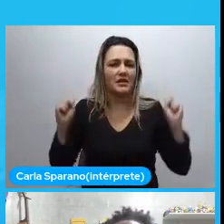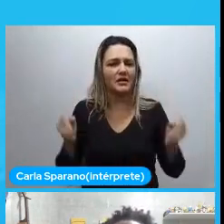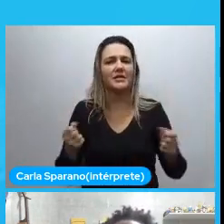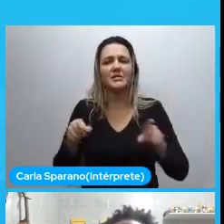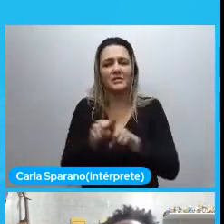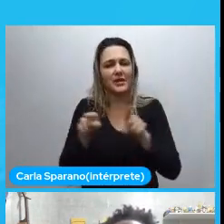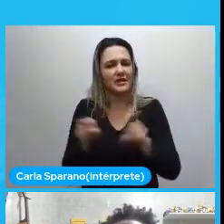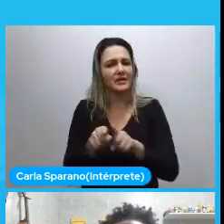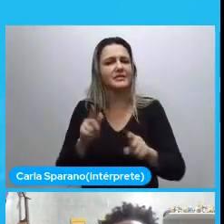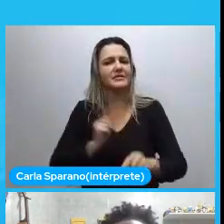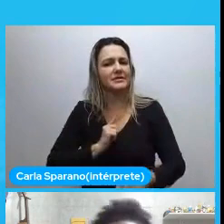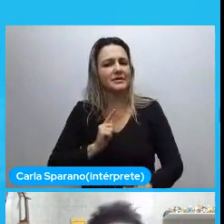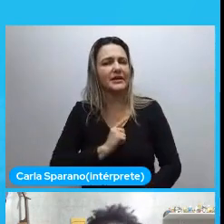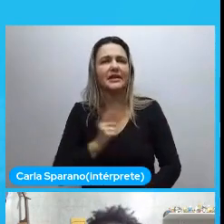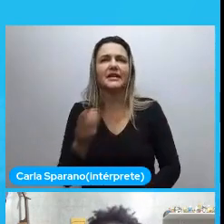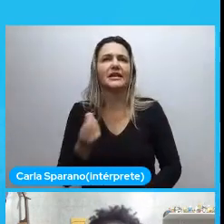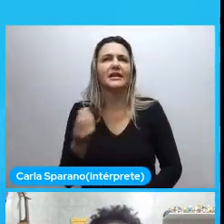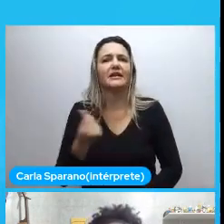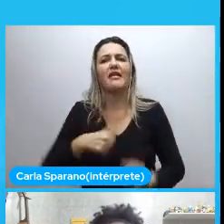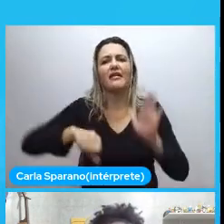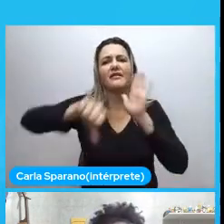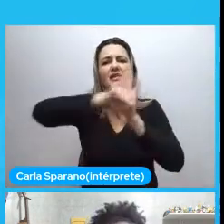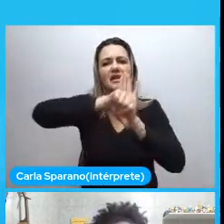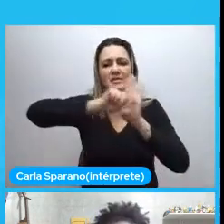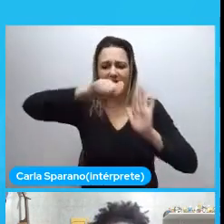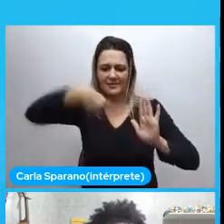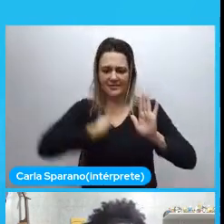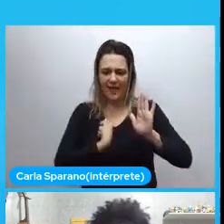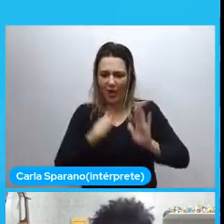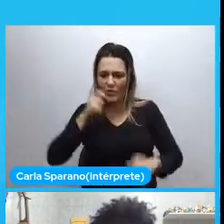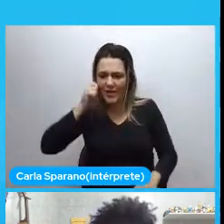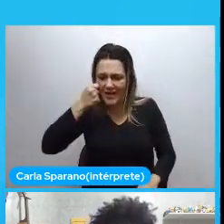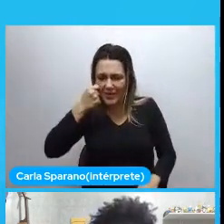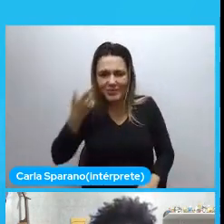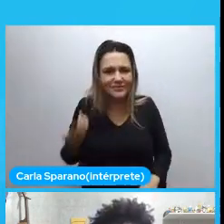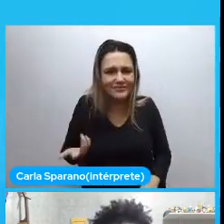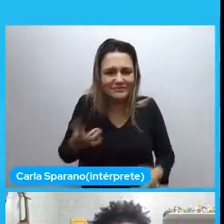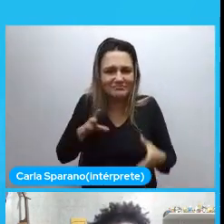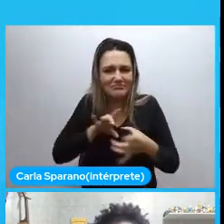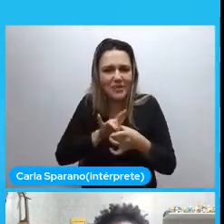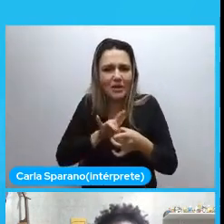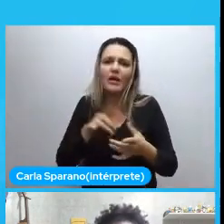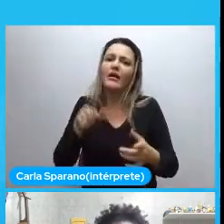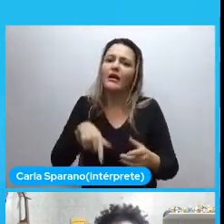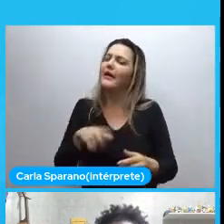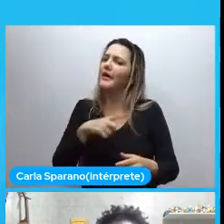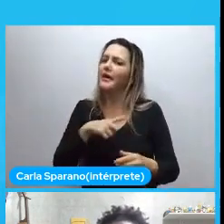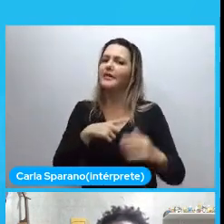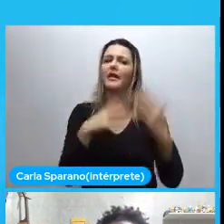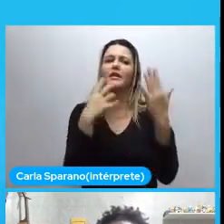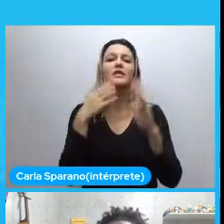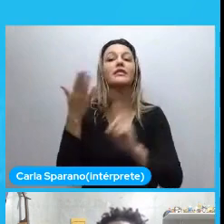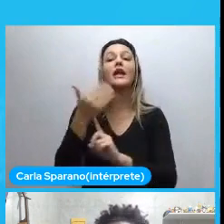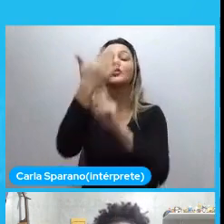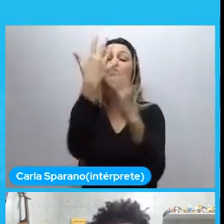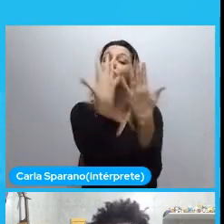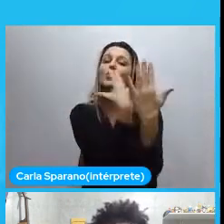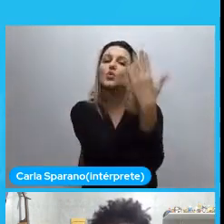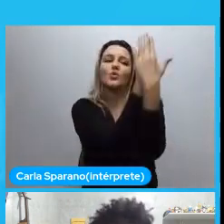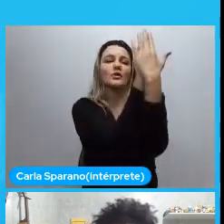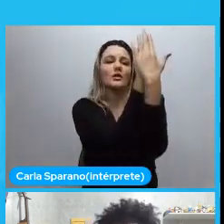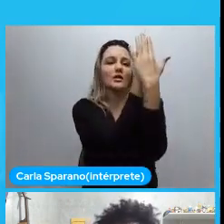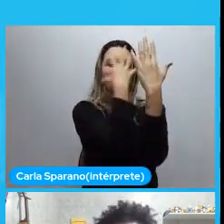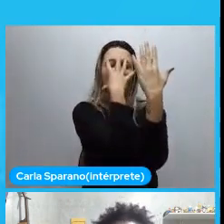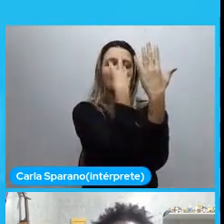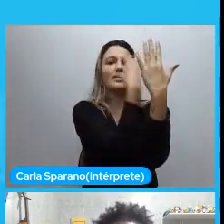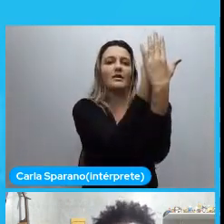crime. E aí. A gente vê isso. Com reconhecimento facial. Com essa coisa. De. Um alto índice. De